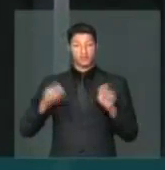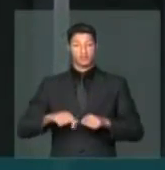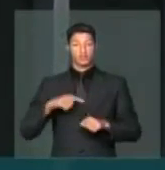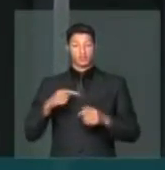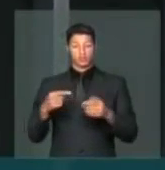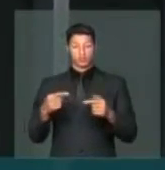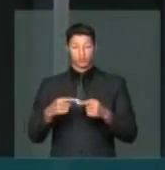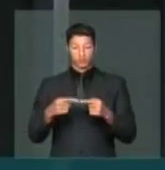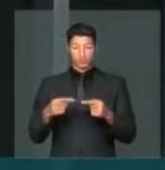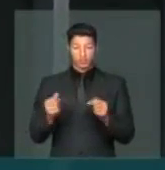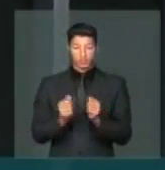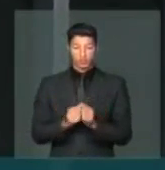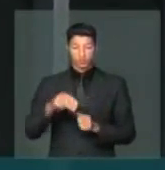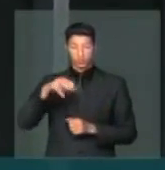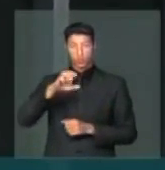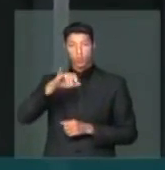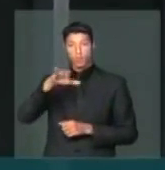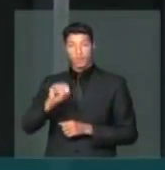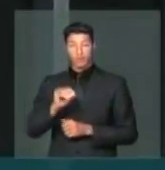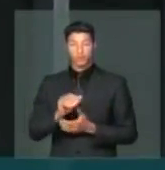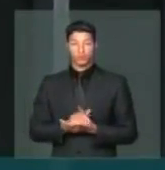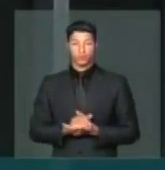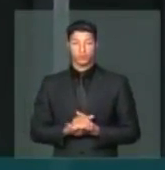que estar combinado com o meio.